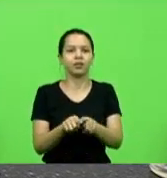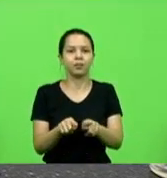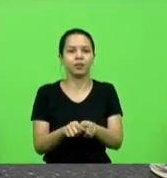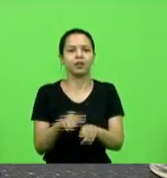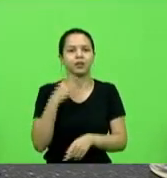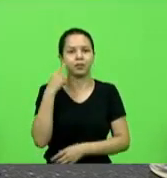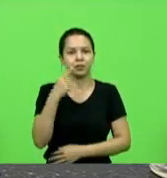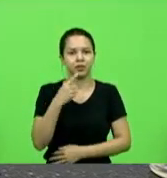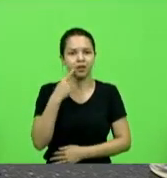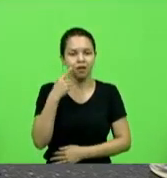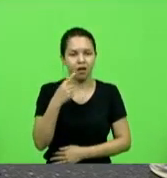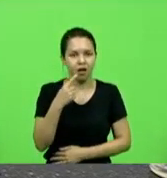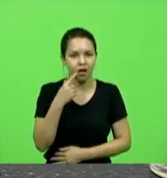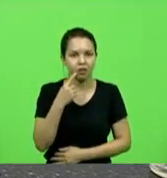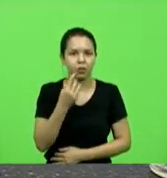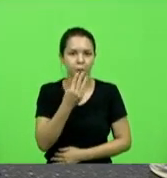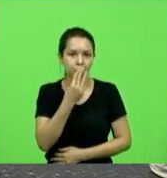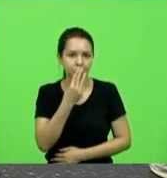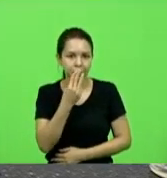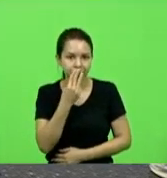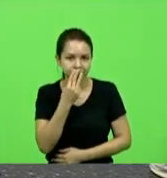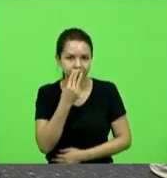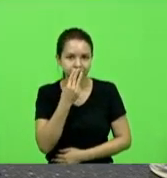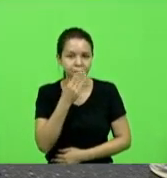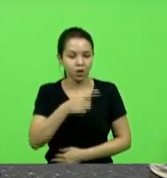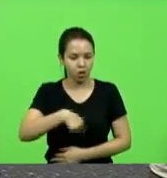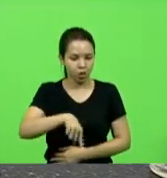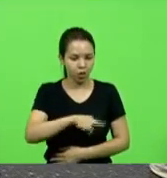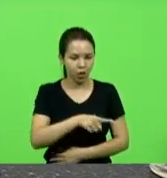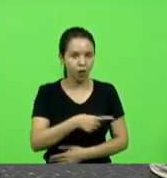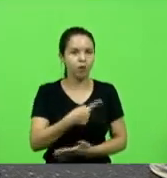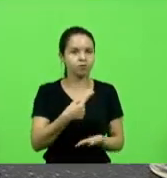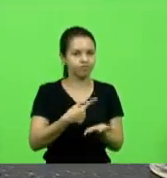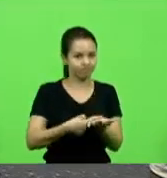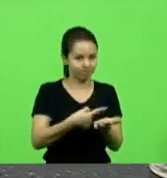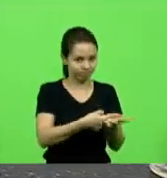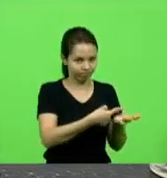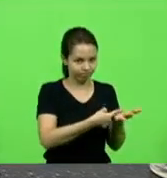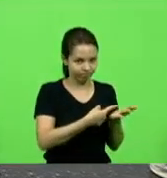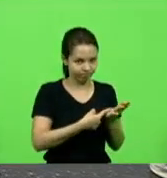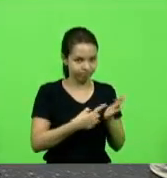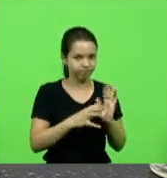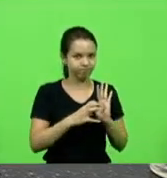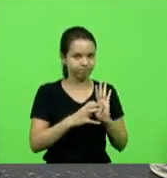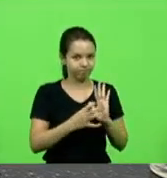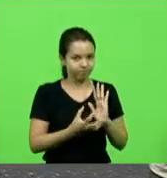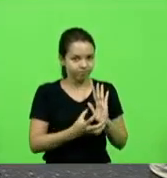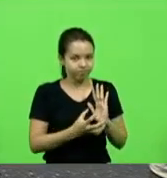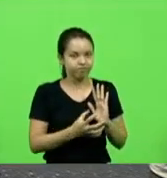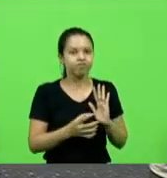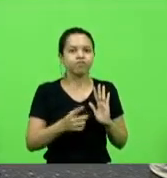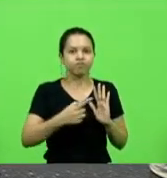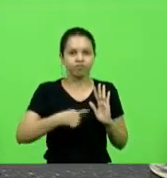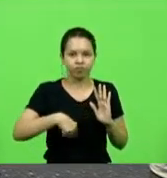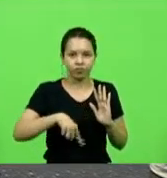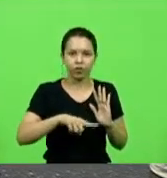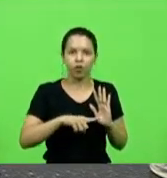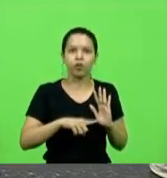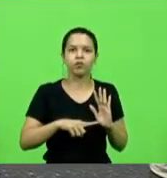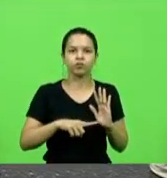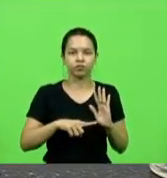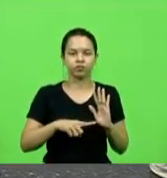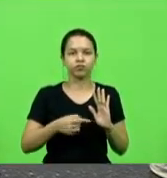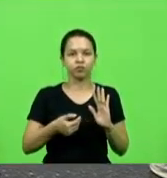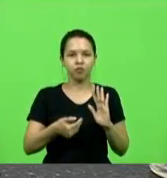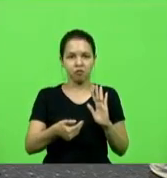um acordo que nós fizemos na bancada e certamente e que vamos ter de todo o parlamento